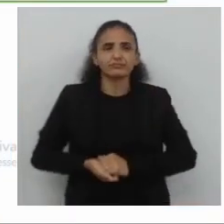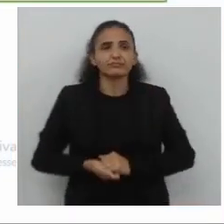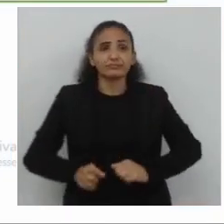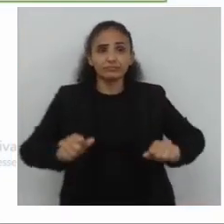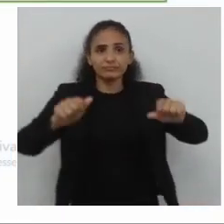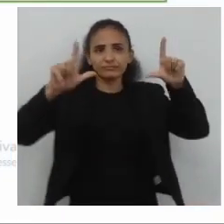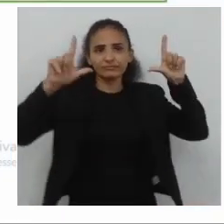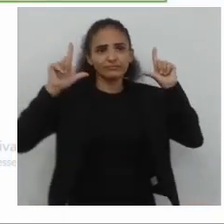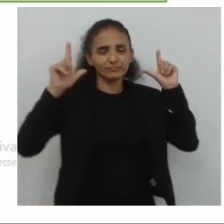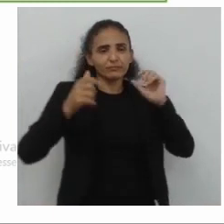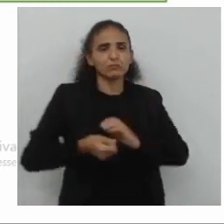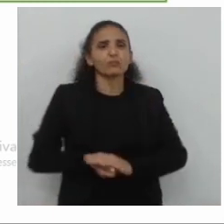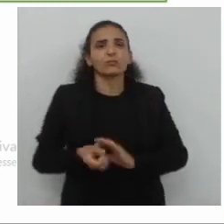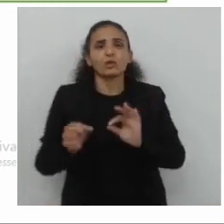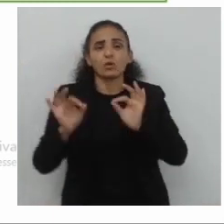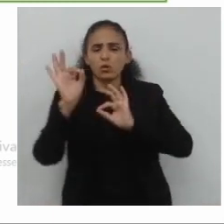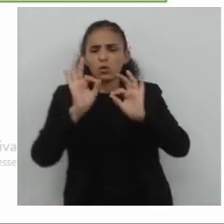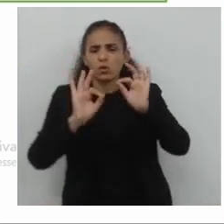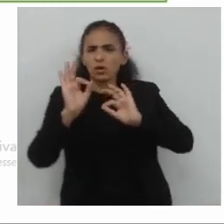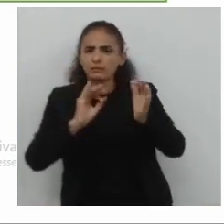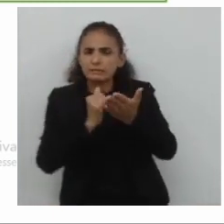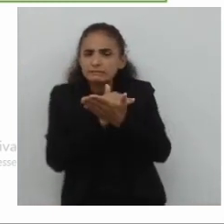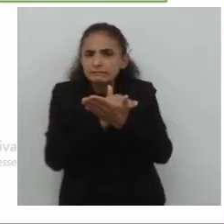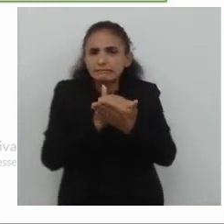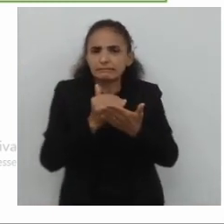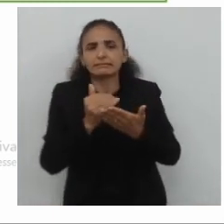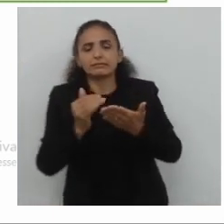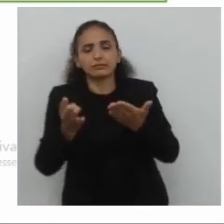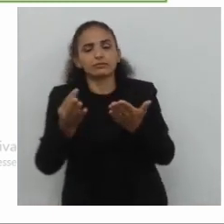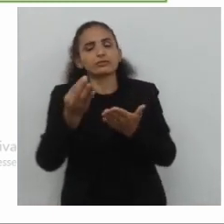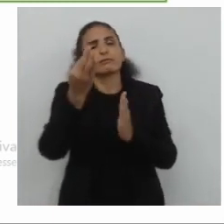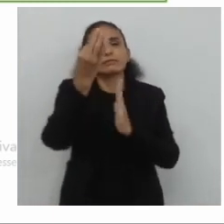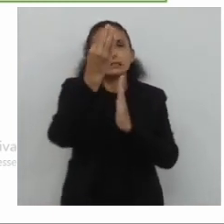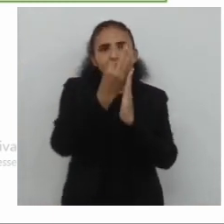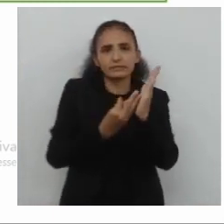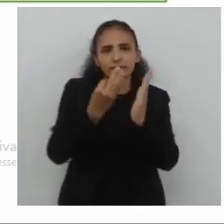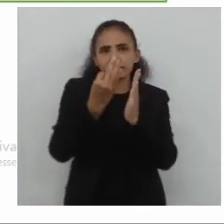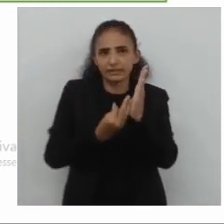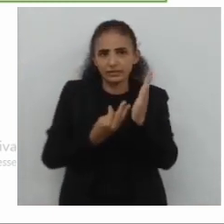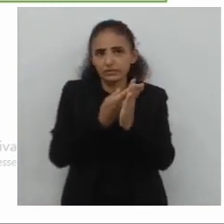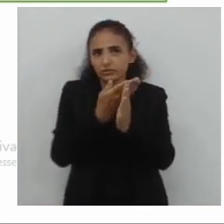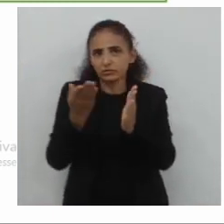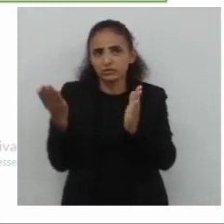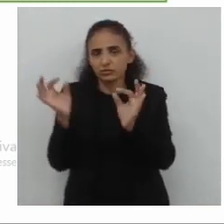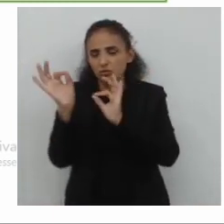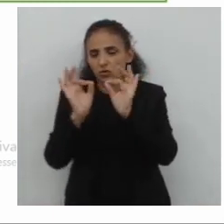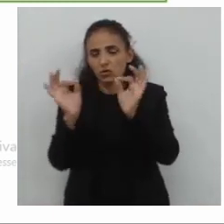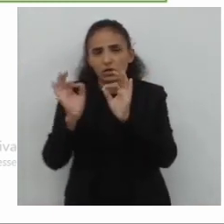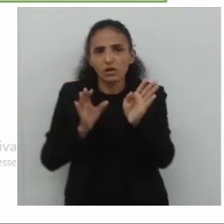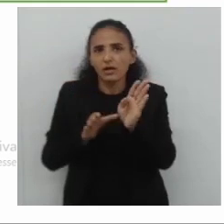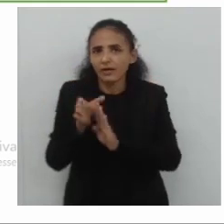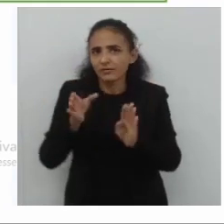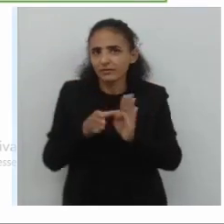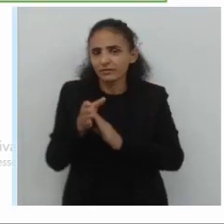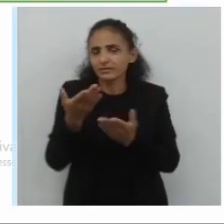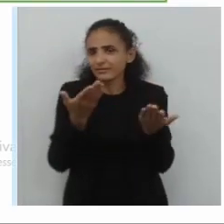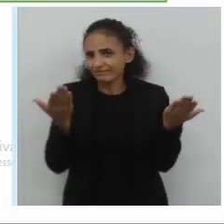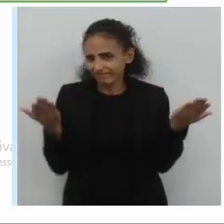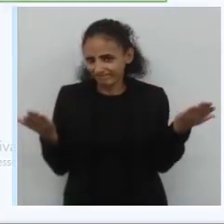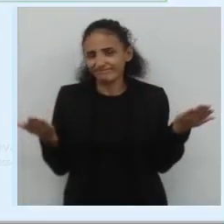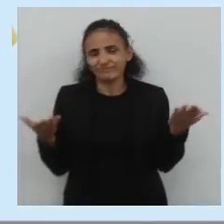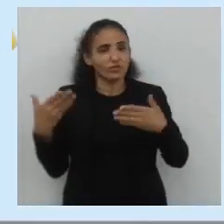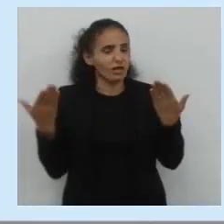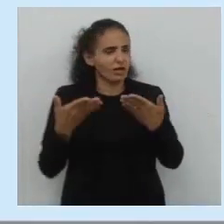na tela, algo importante. Os princípios de textualidade aconselháveis em um texto são. Eu agora,